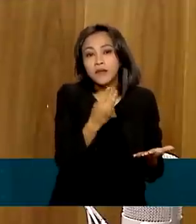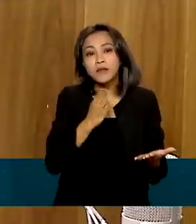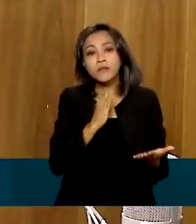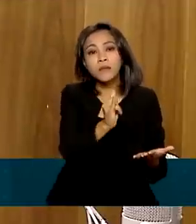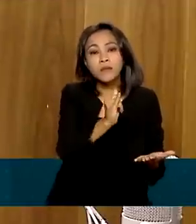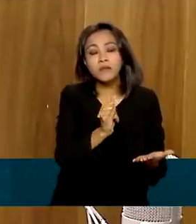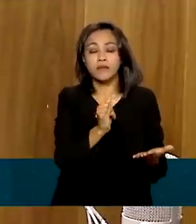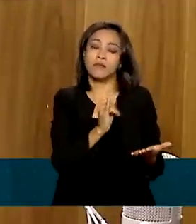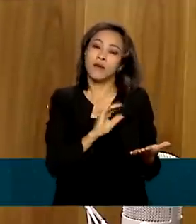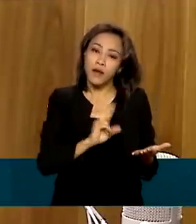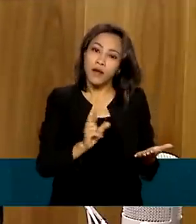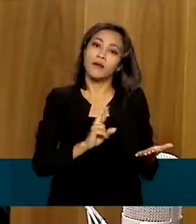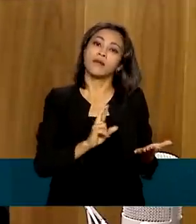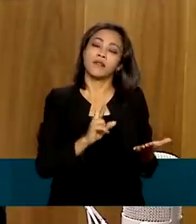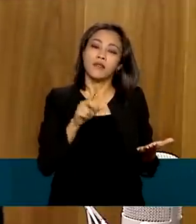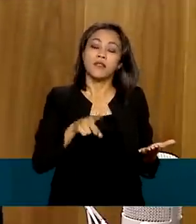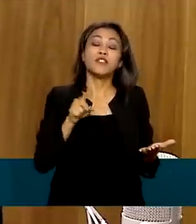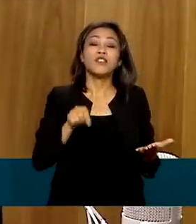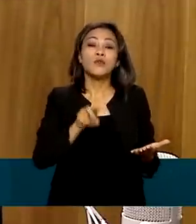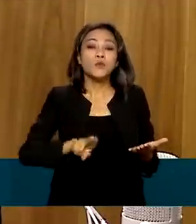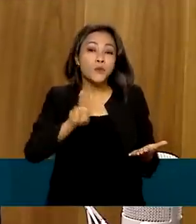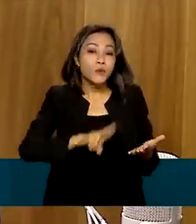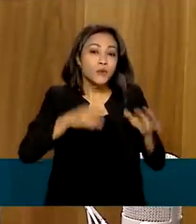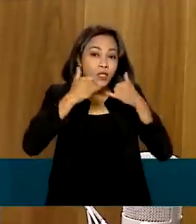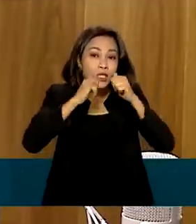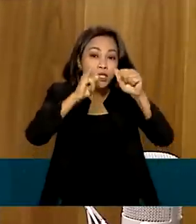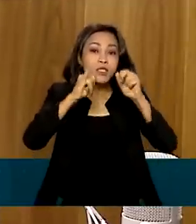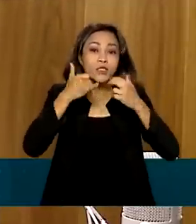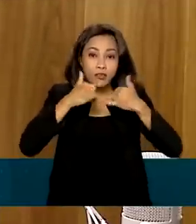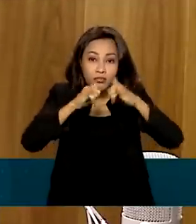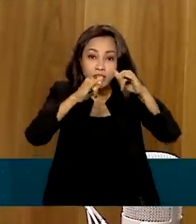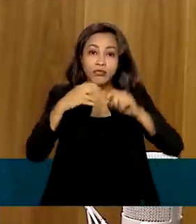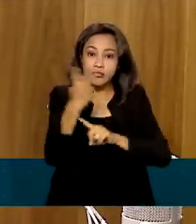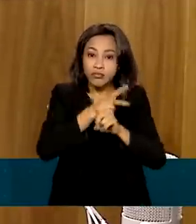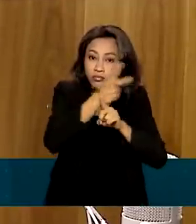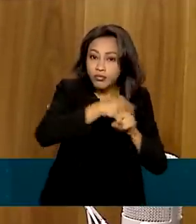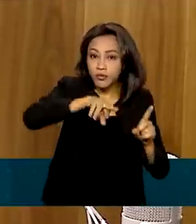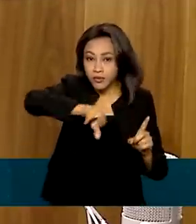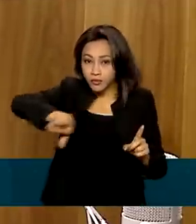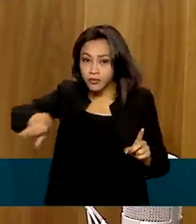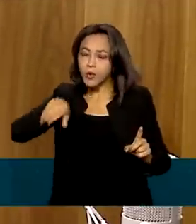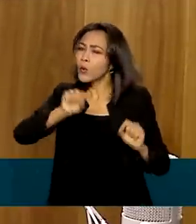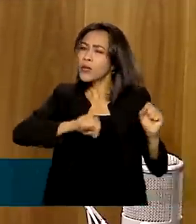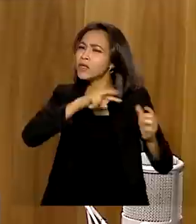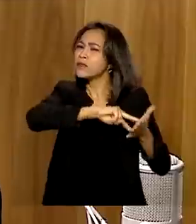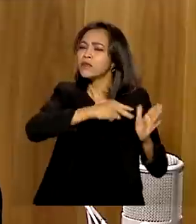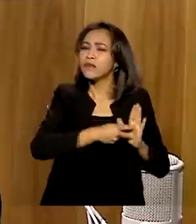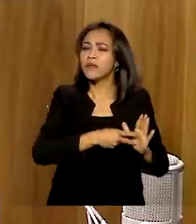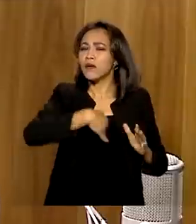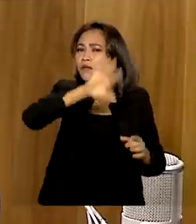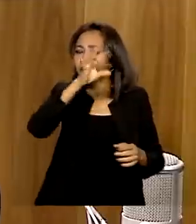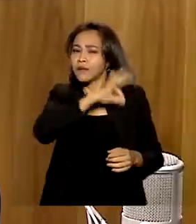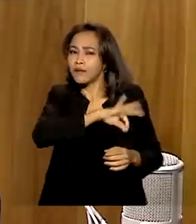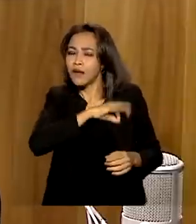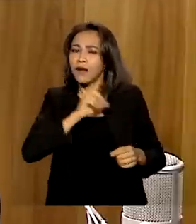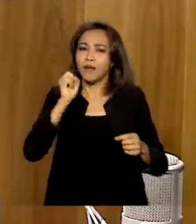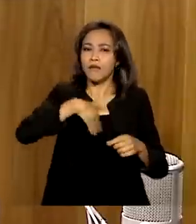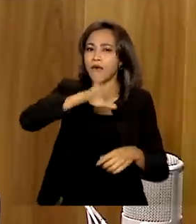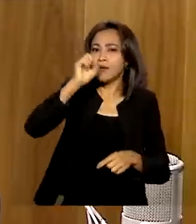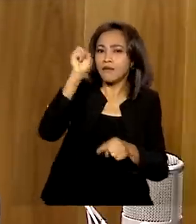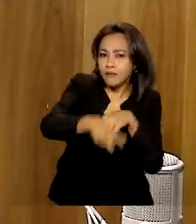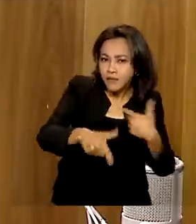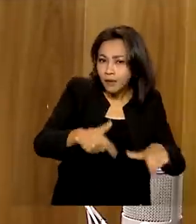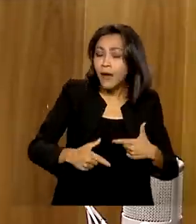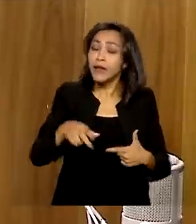energia renovável. O que isso quer dizer? Mais empregos, mais renda e energia mais